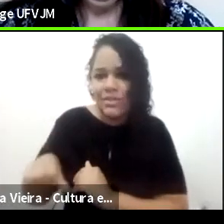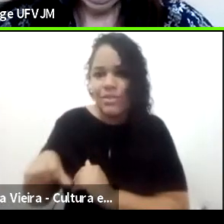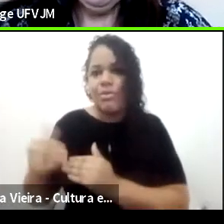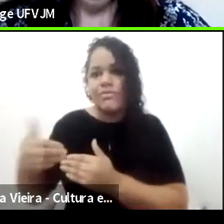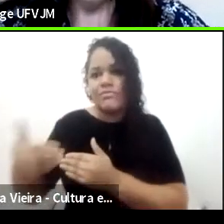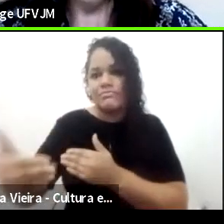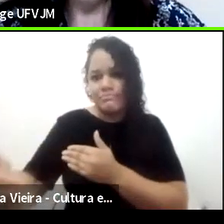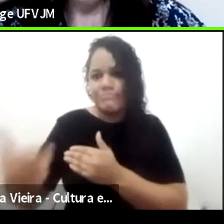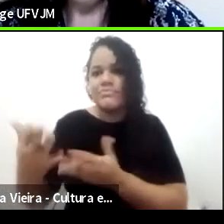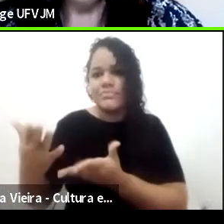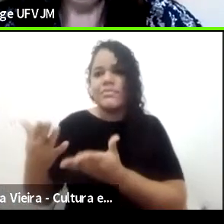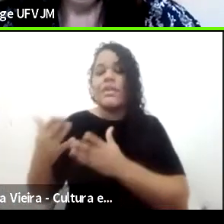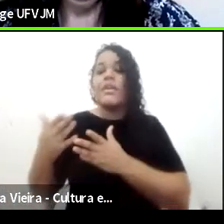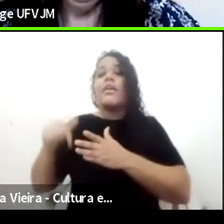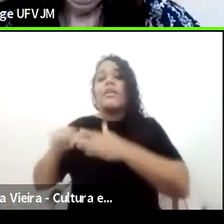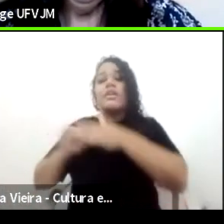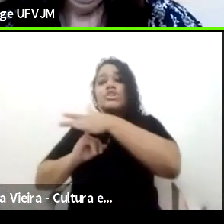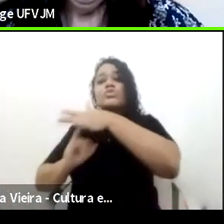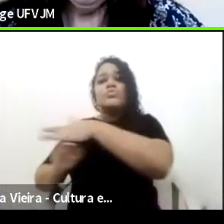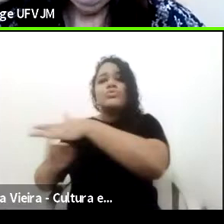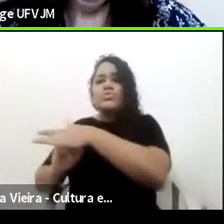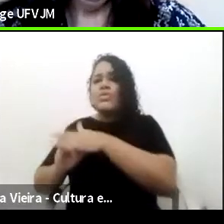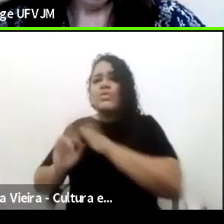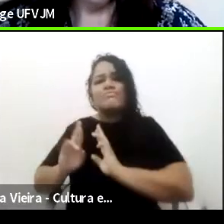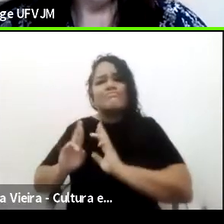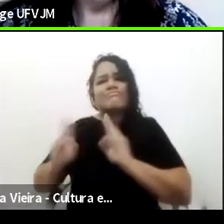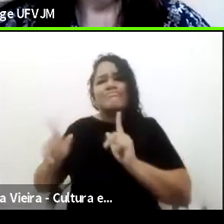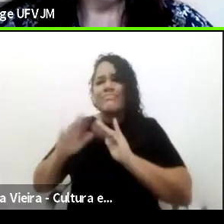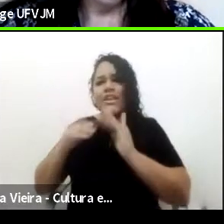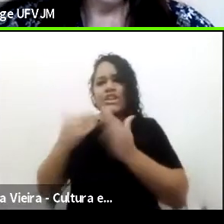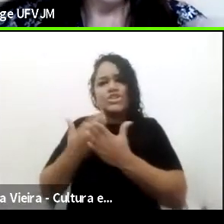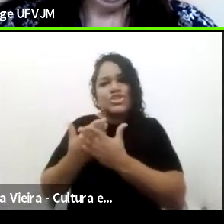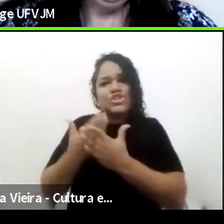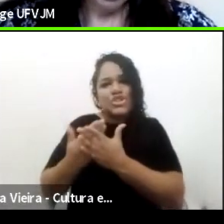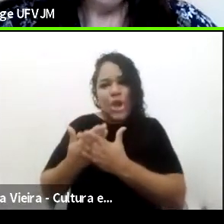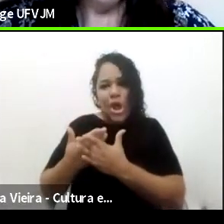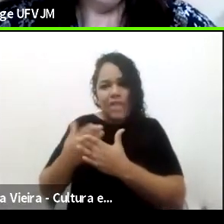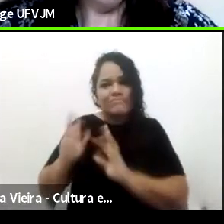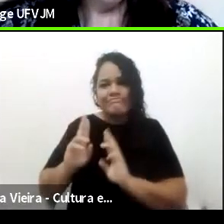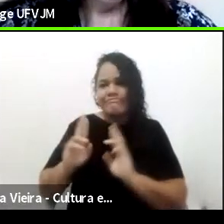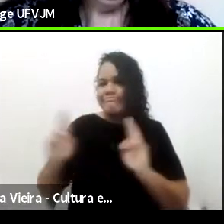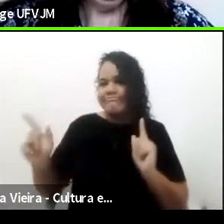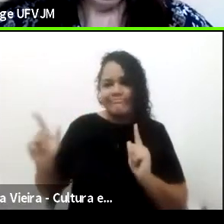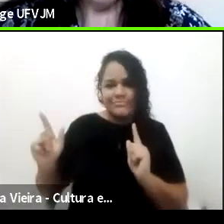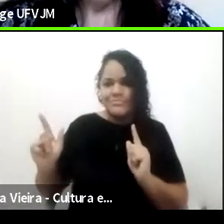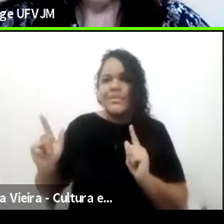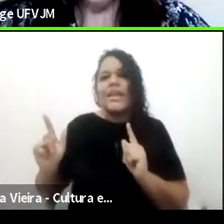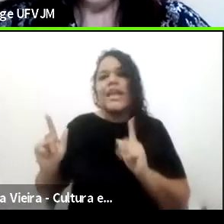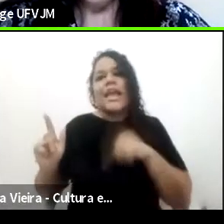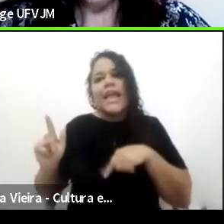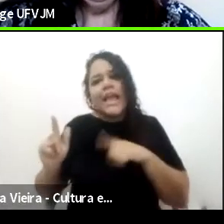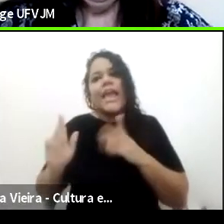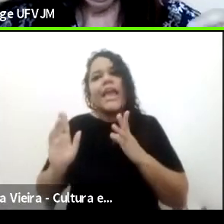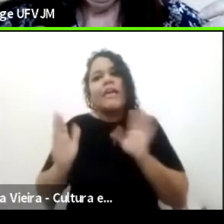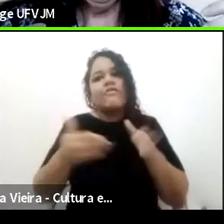gente chama de escolar, né, então elas são muito voltadas para aquilo que a gente pode falar do não escolar,